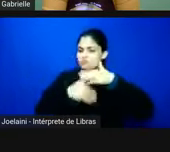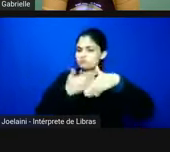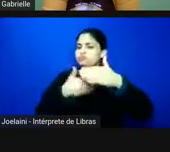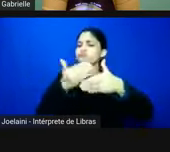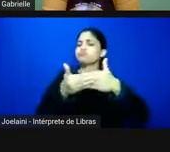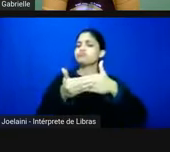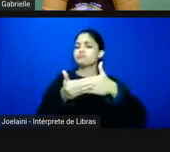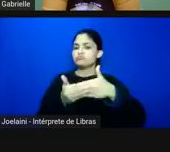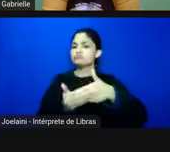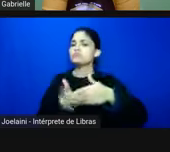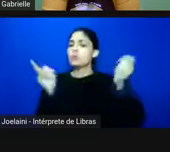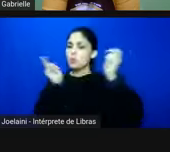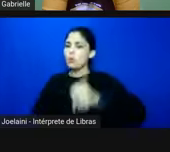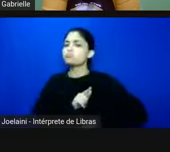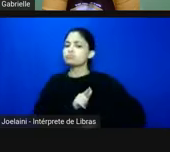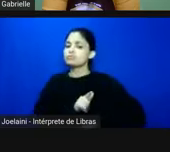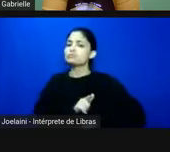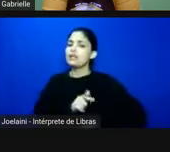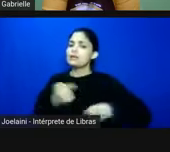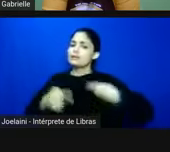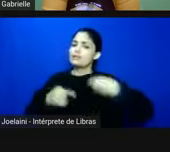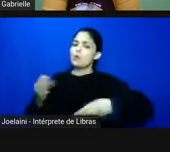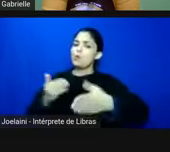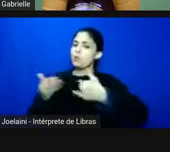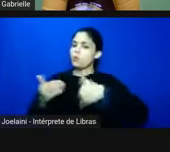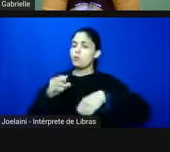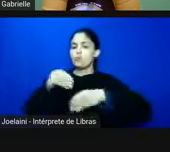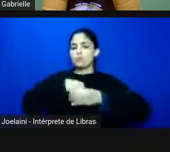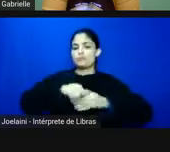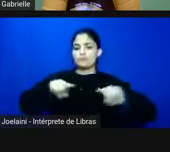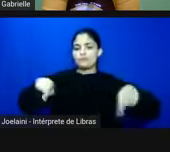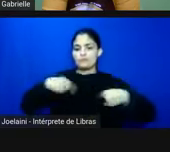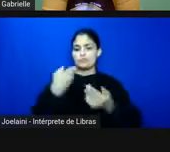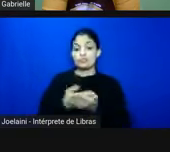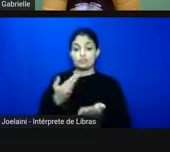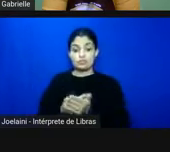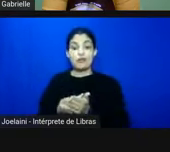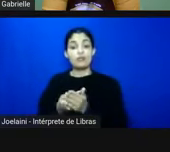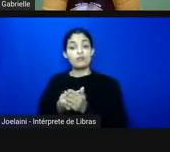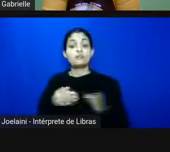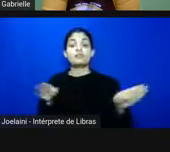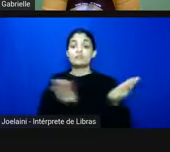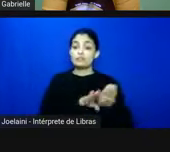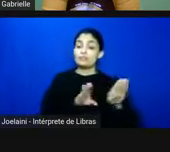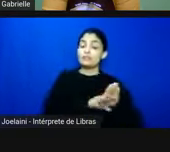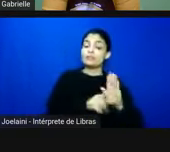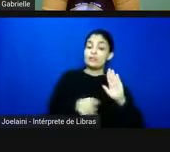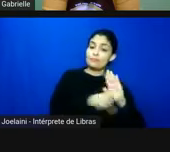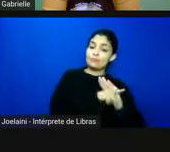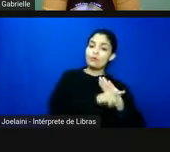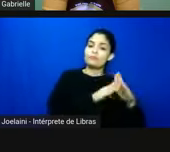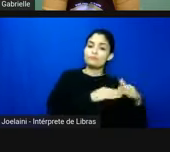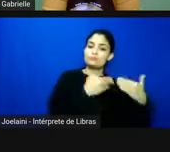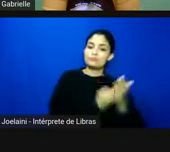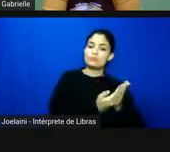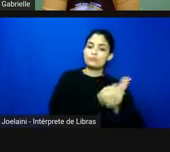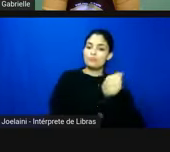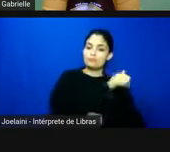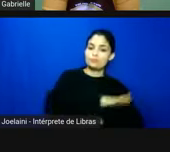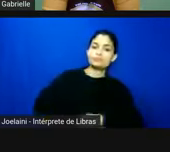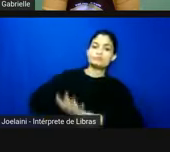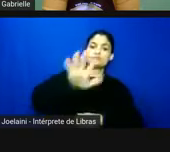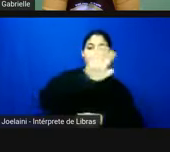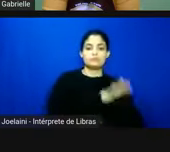o ambiente da sala de aula mas pode ganhar o ambiente da própria escola como um todo né